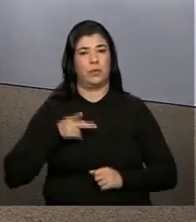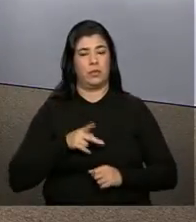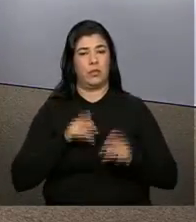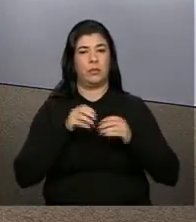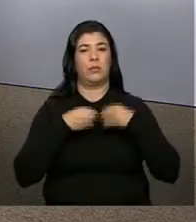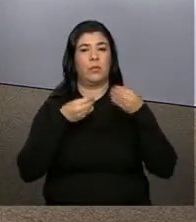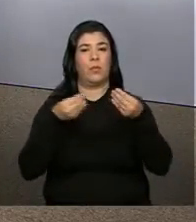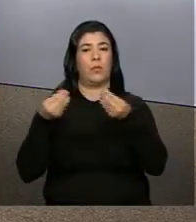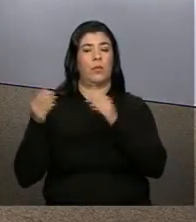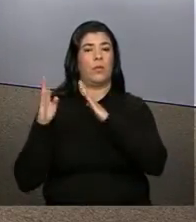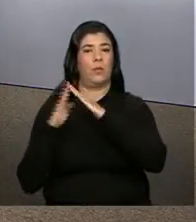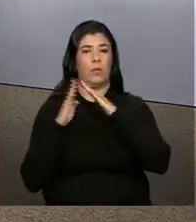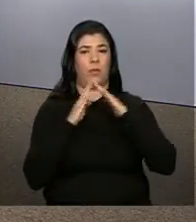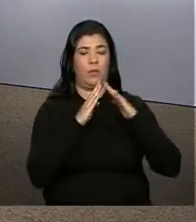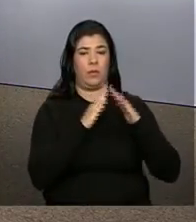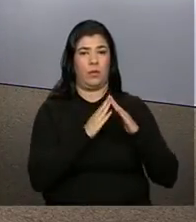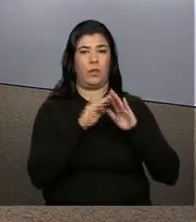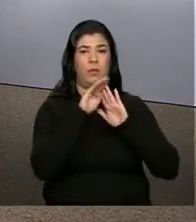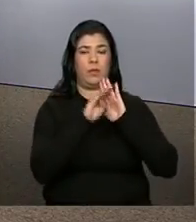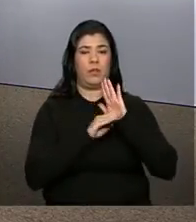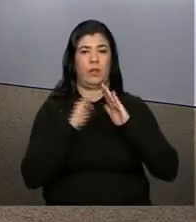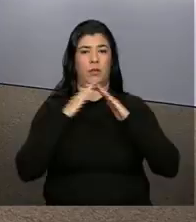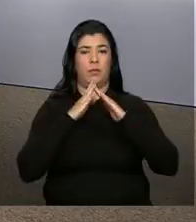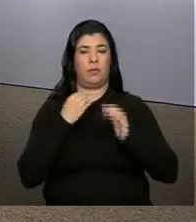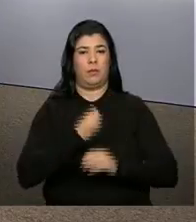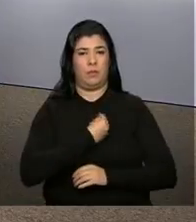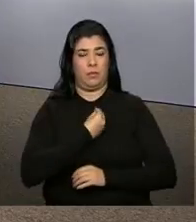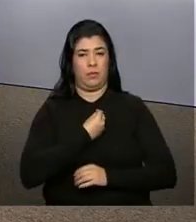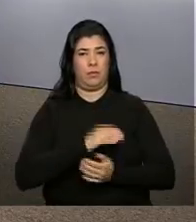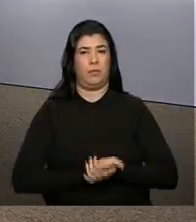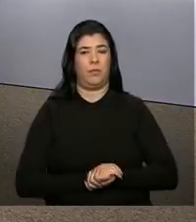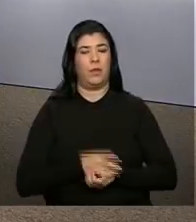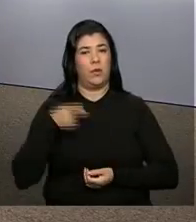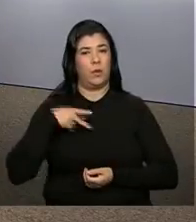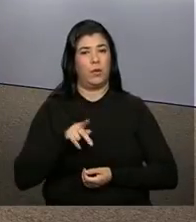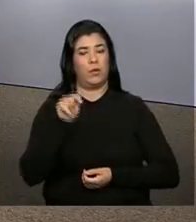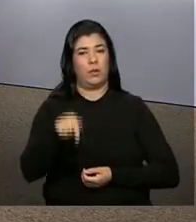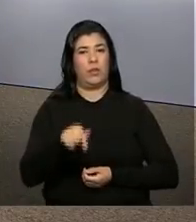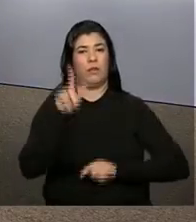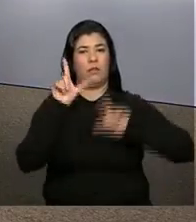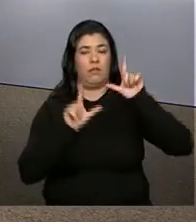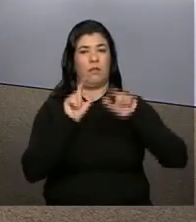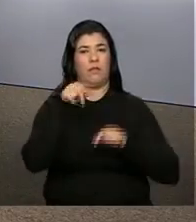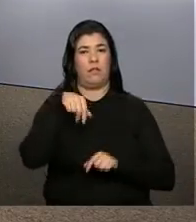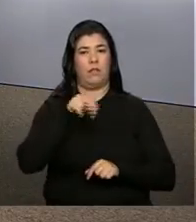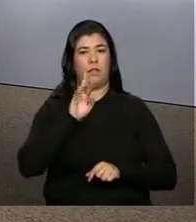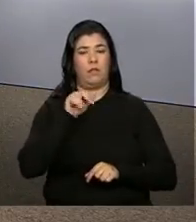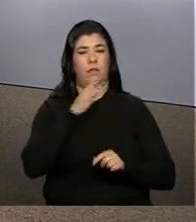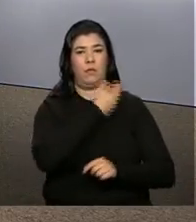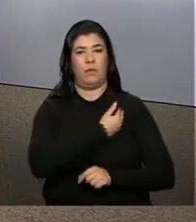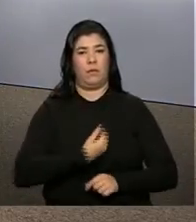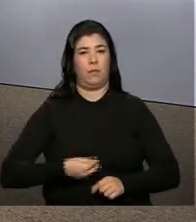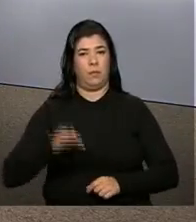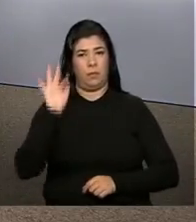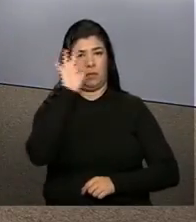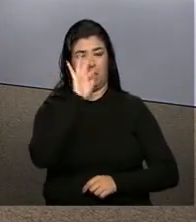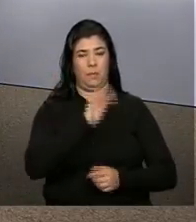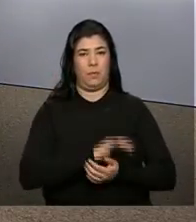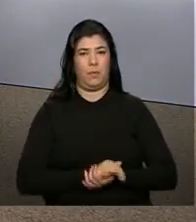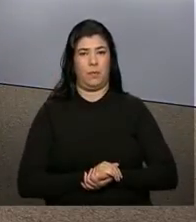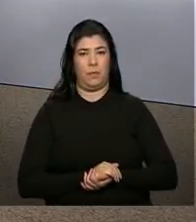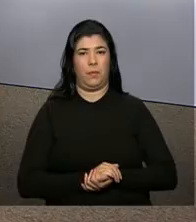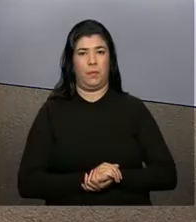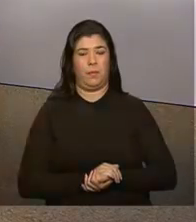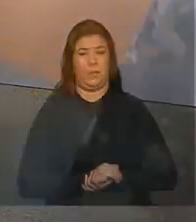sobre a entrega das residências pelo programa Minha Casa Minha Vida. Continue com a gente, NBR, a TV do Governo Federal.